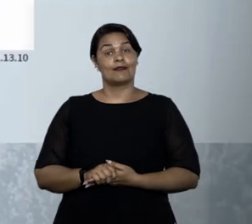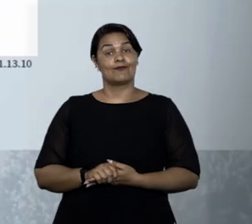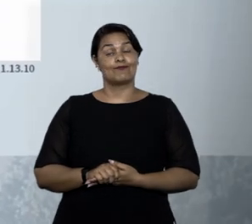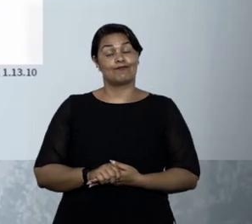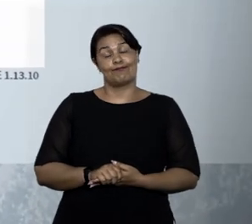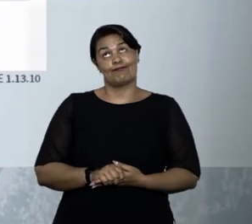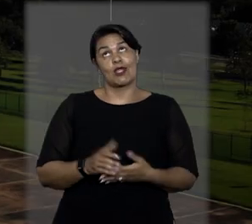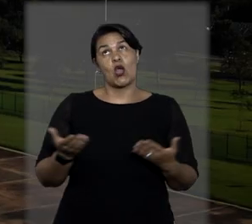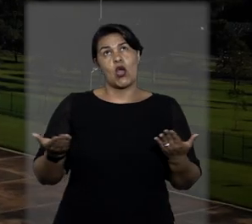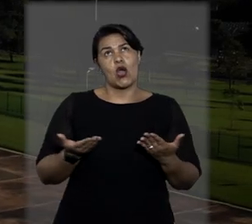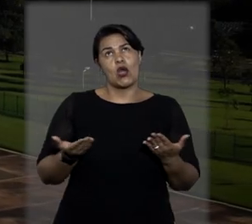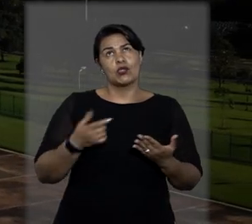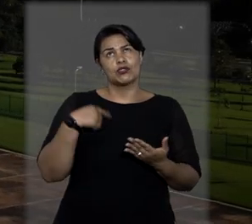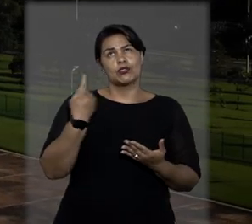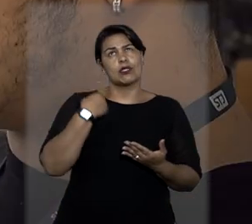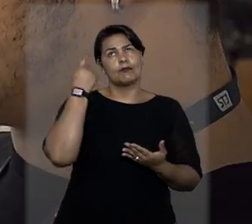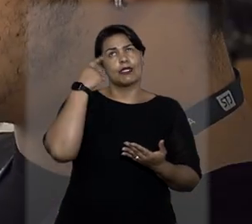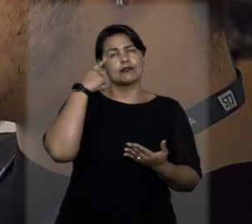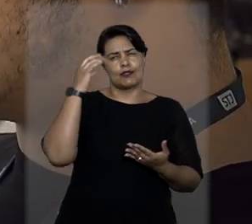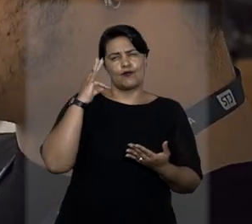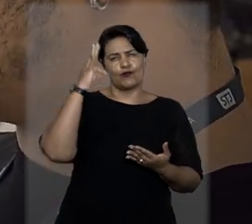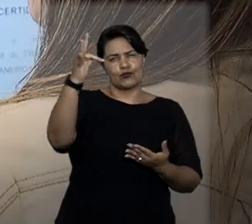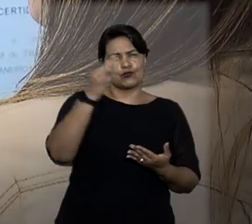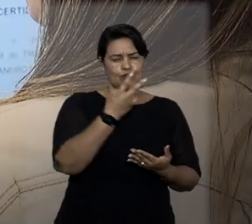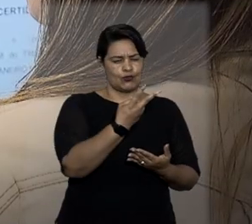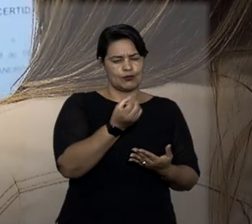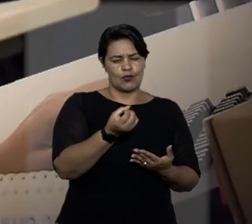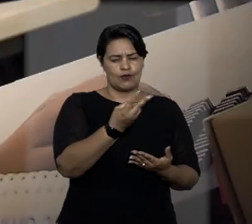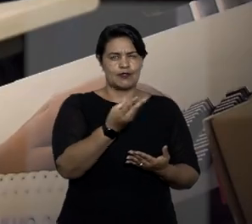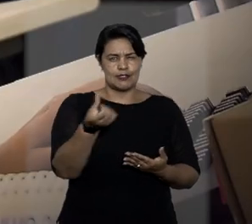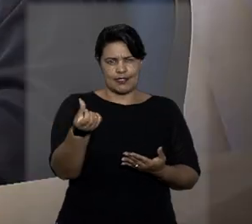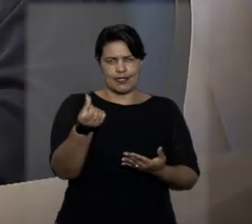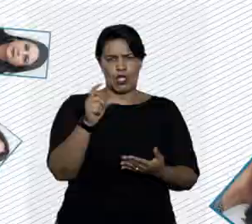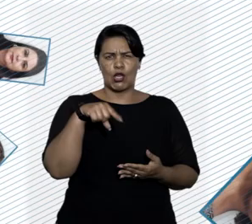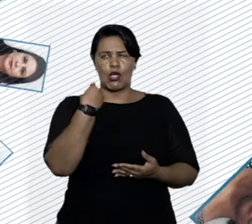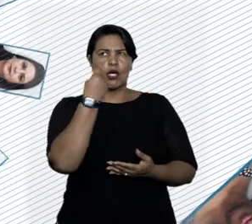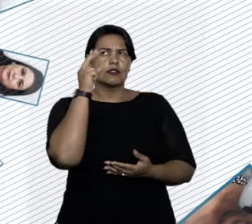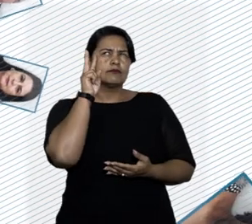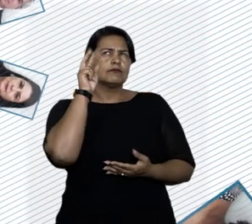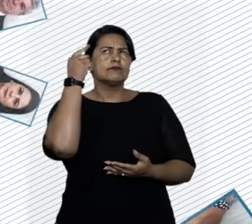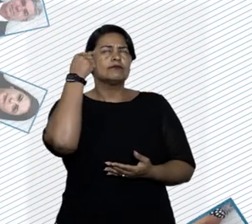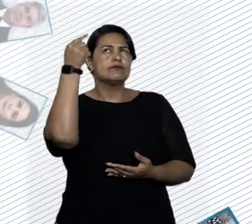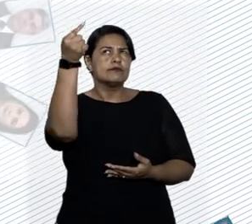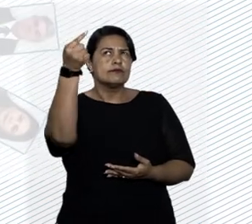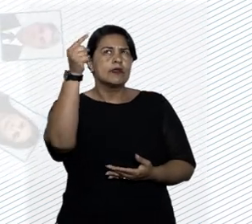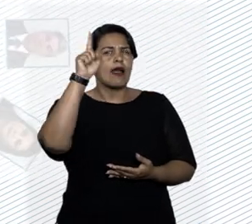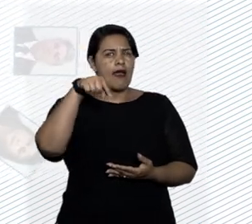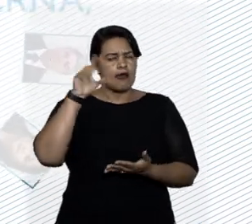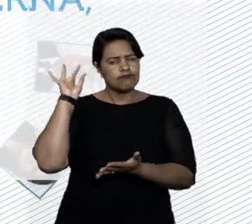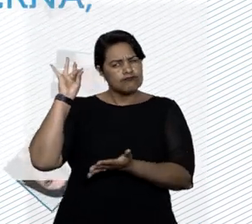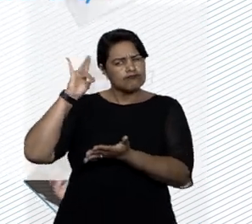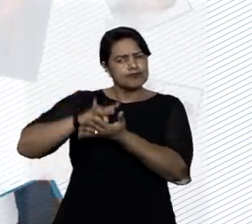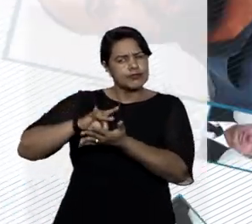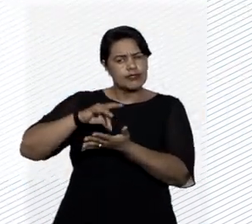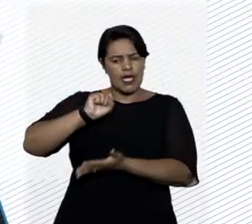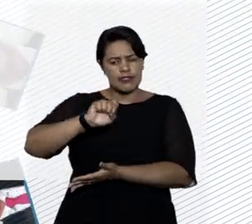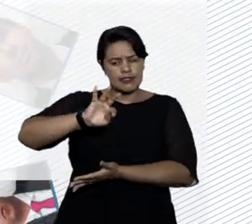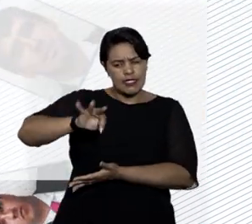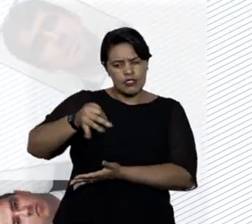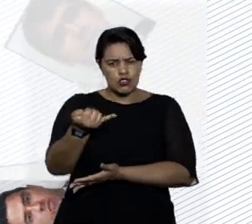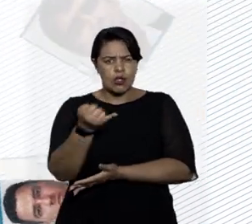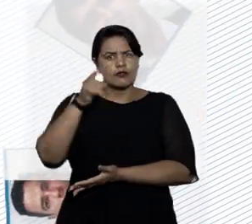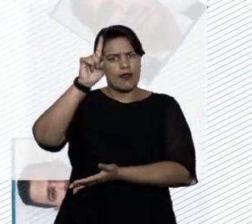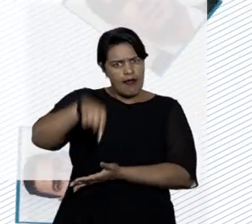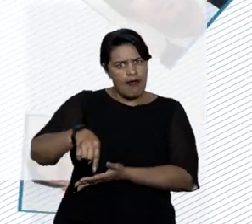Hoje, pensando em 2026, a visão do Tribunal da Cidadania é consolidar o STJ como uma